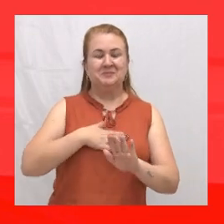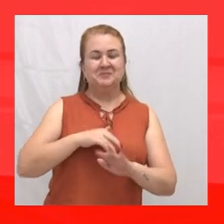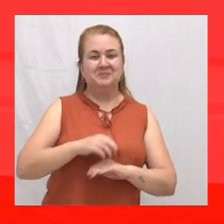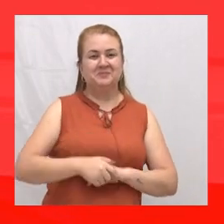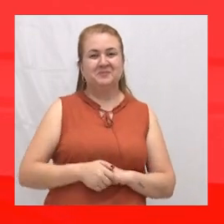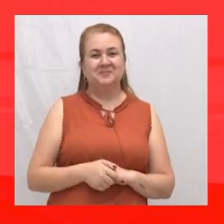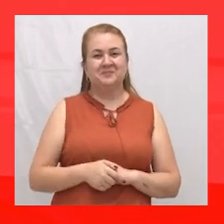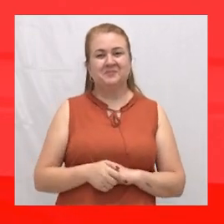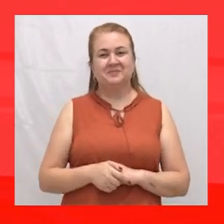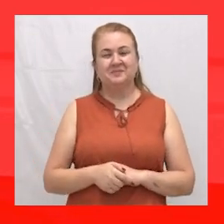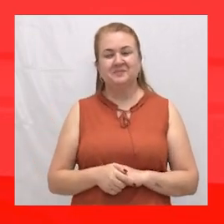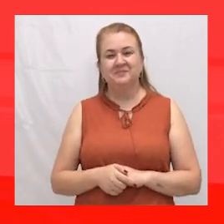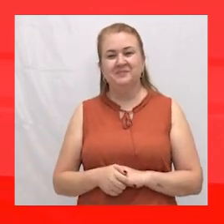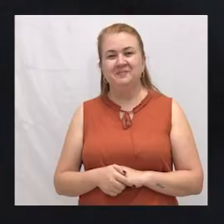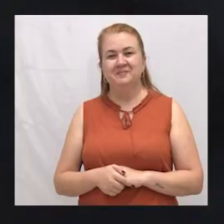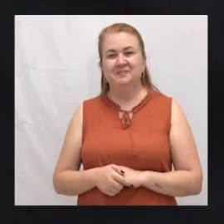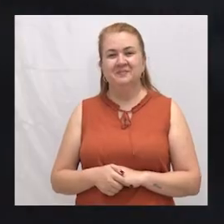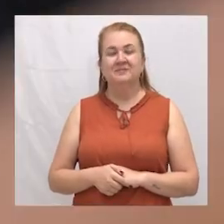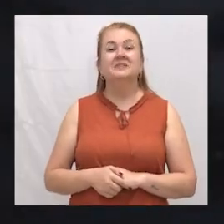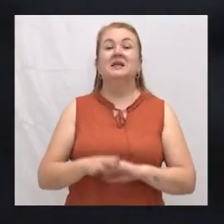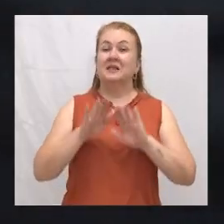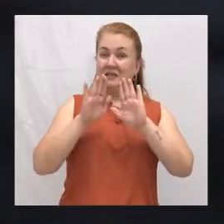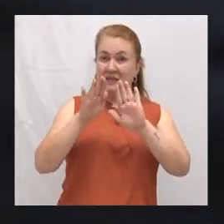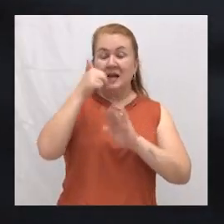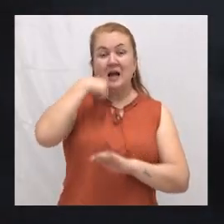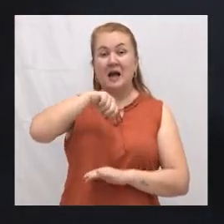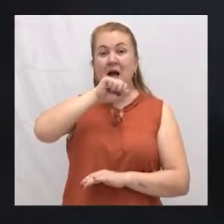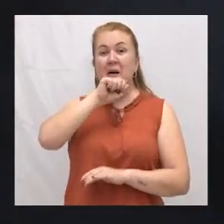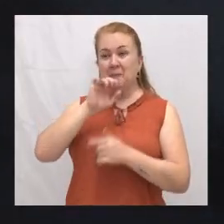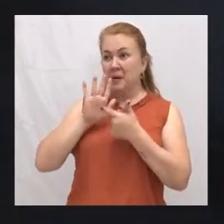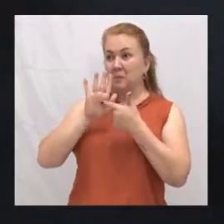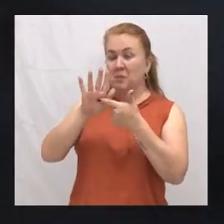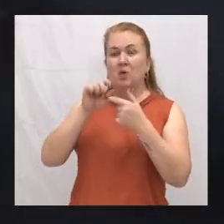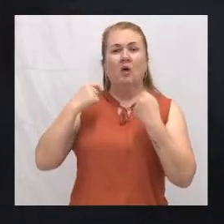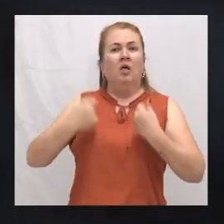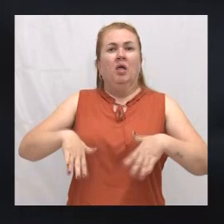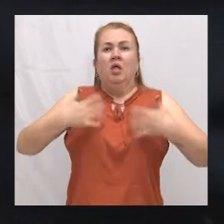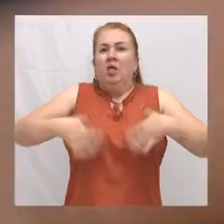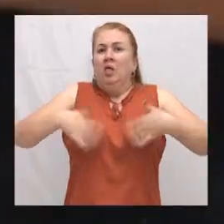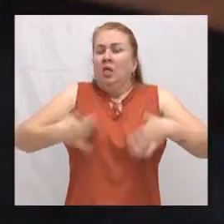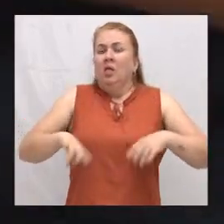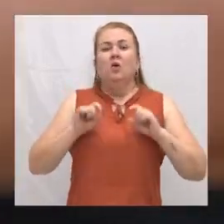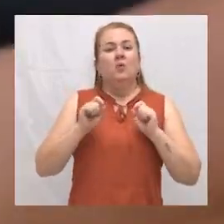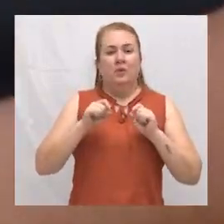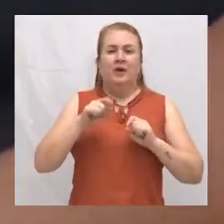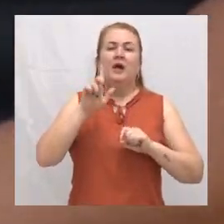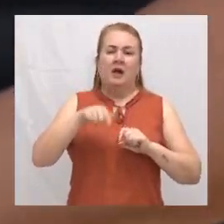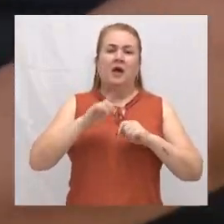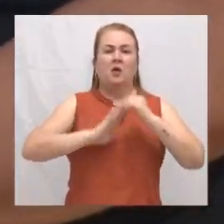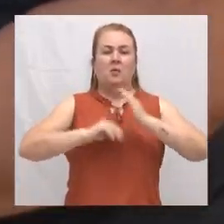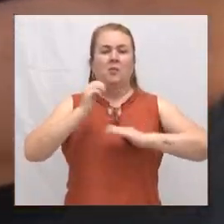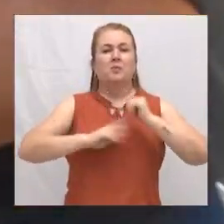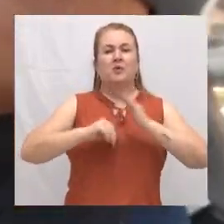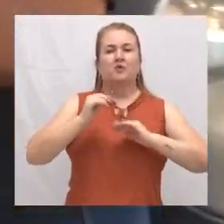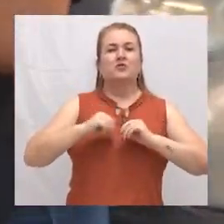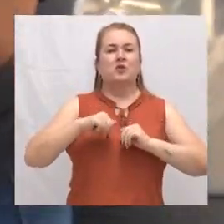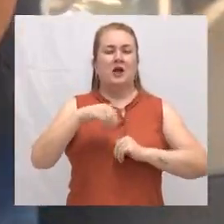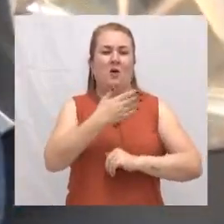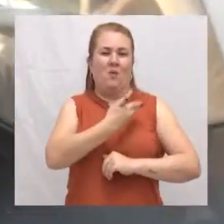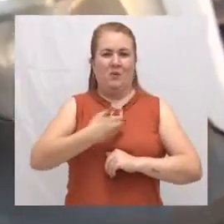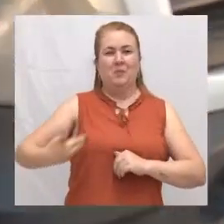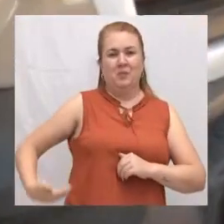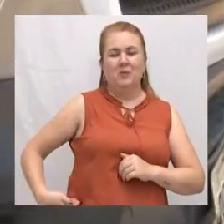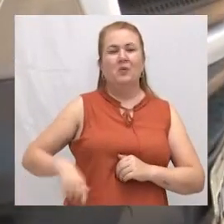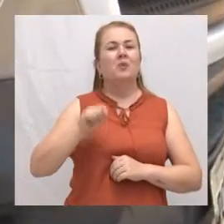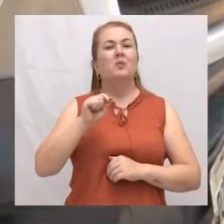Não me diz, né? A mãe que aparece desesperada na gravação é a servidora pública Luana Janaína Alves,